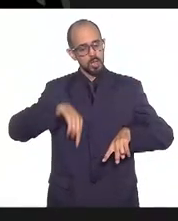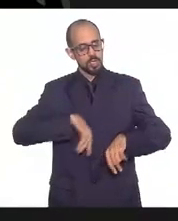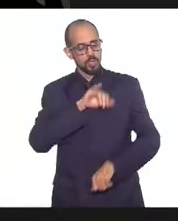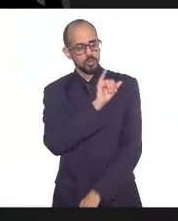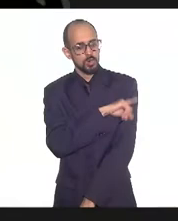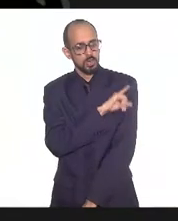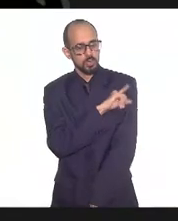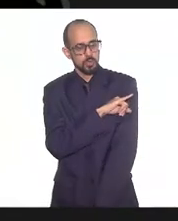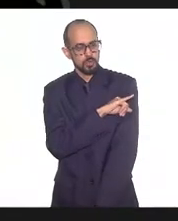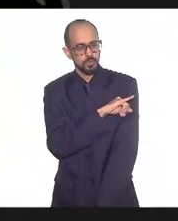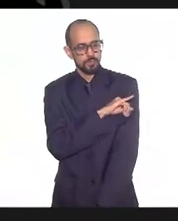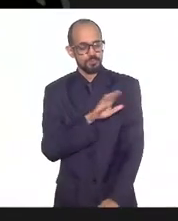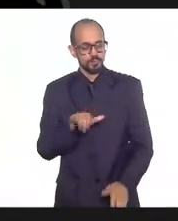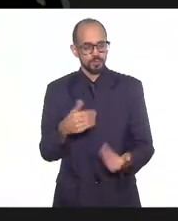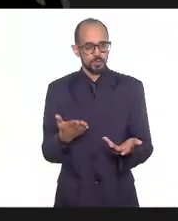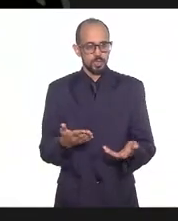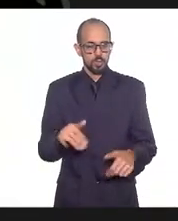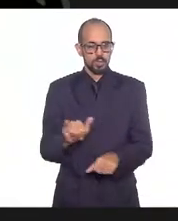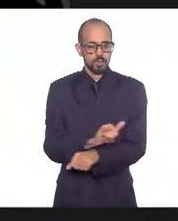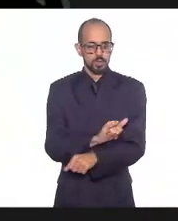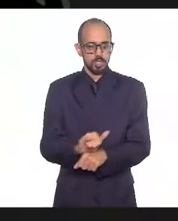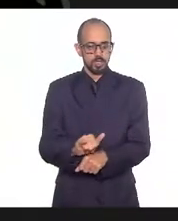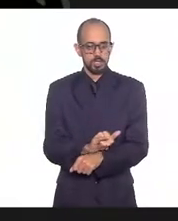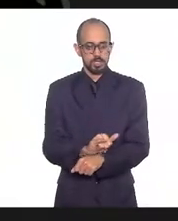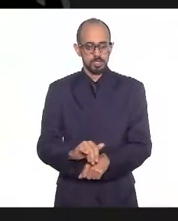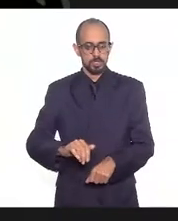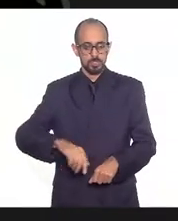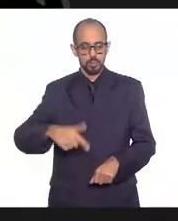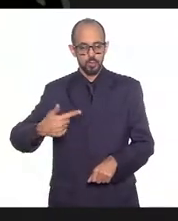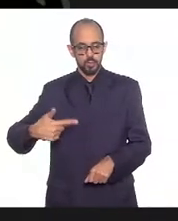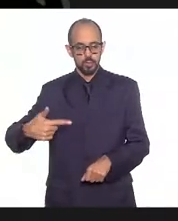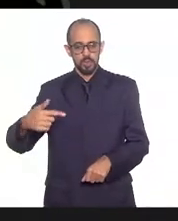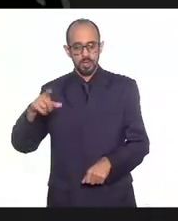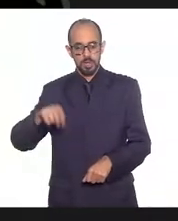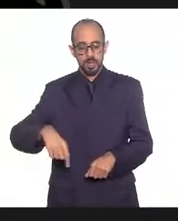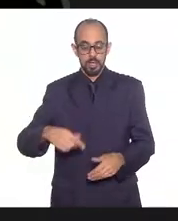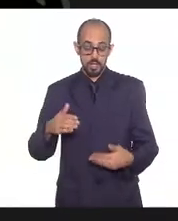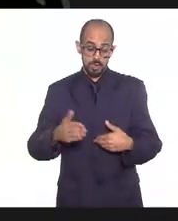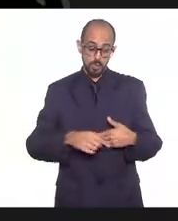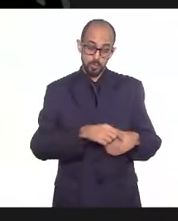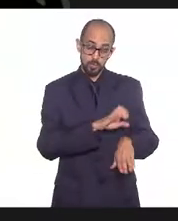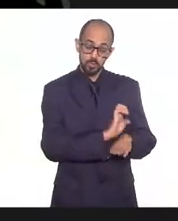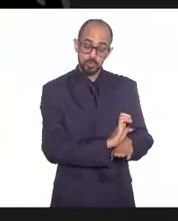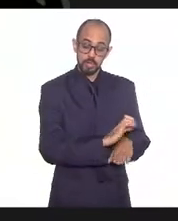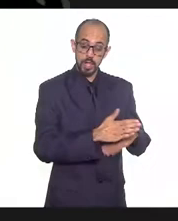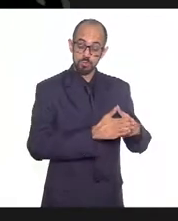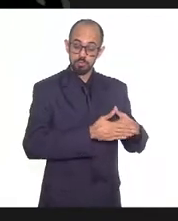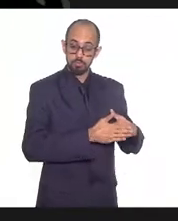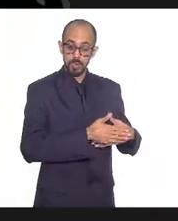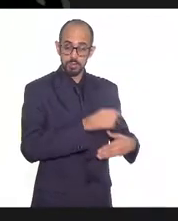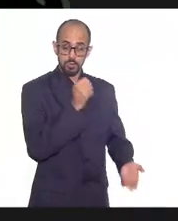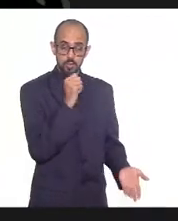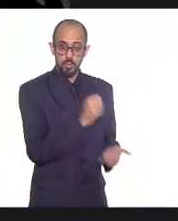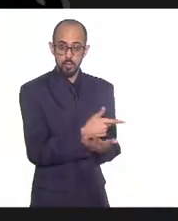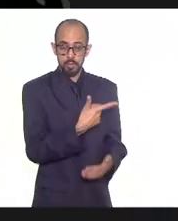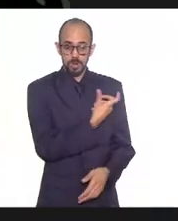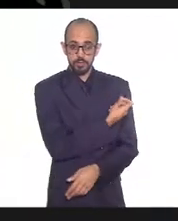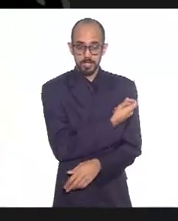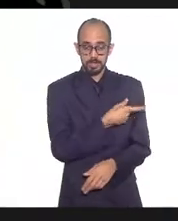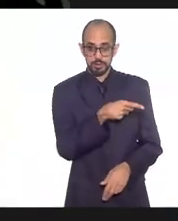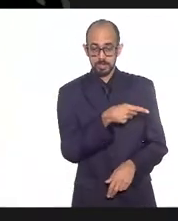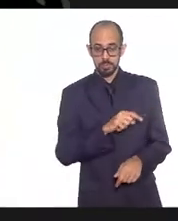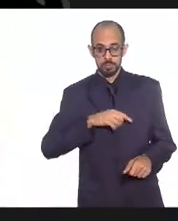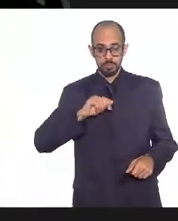por exemplo, com esse plano B de vacinação, adquirir vacinas por conta própria, o que adiantaria a imunização da parte da sua